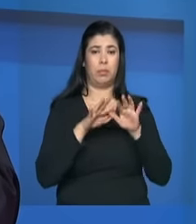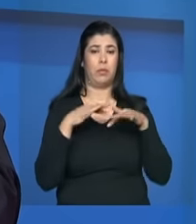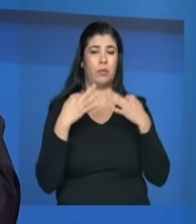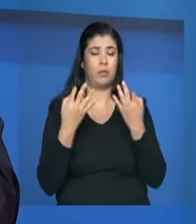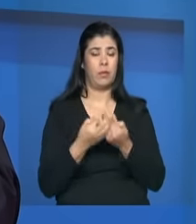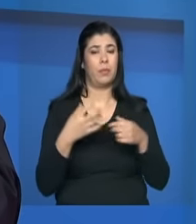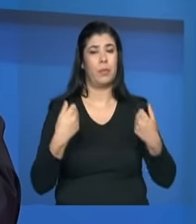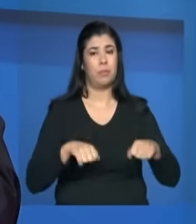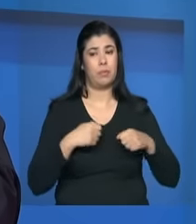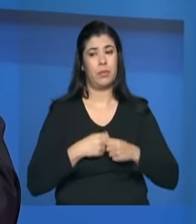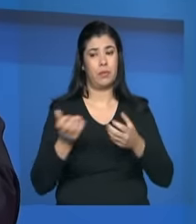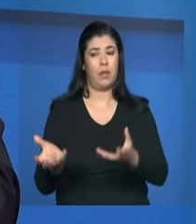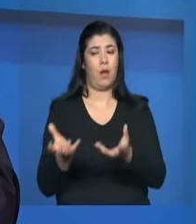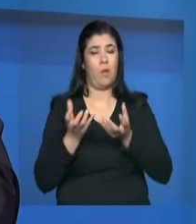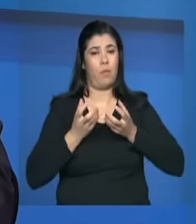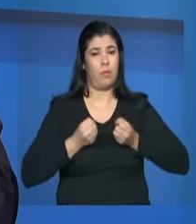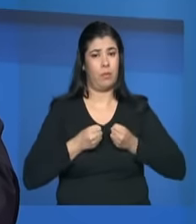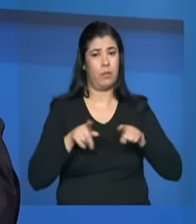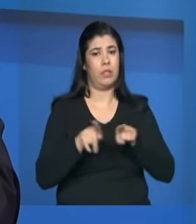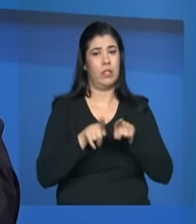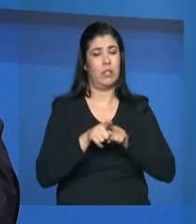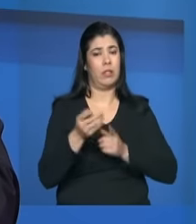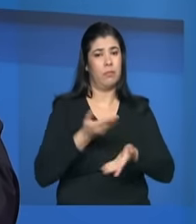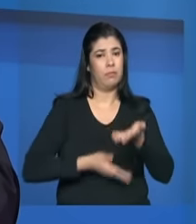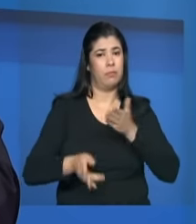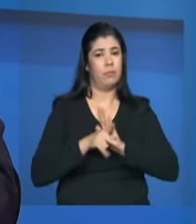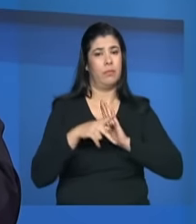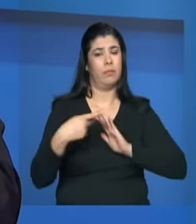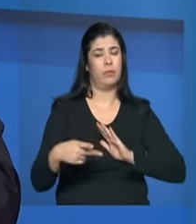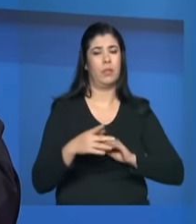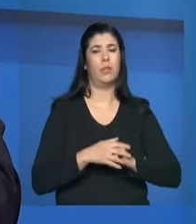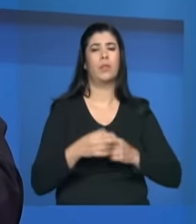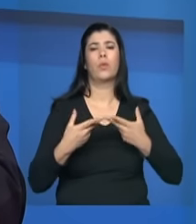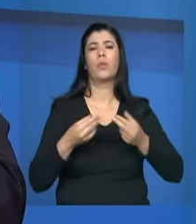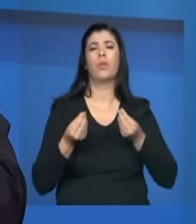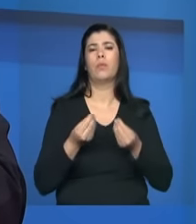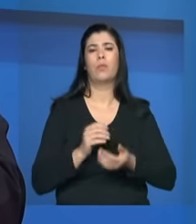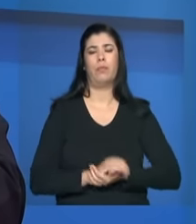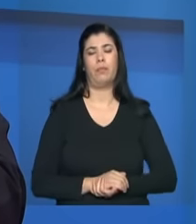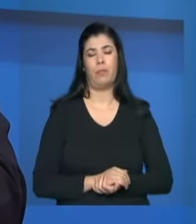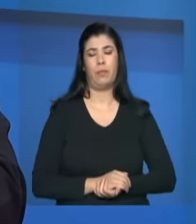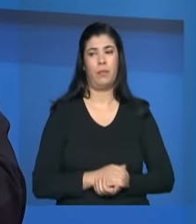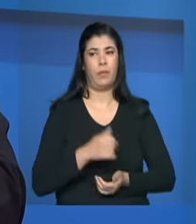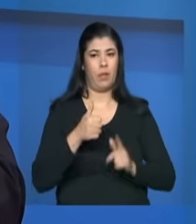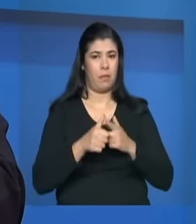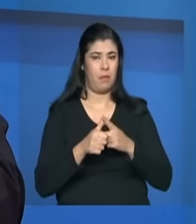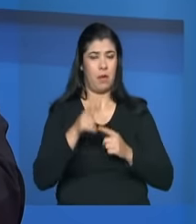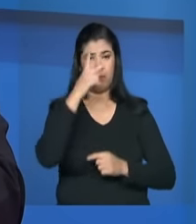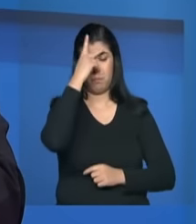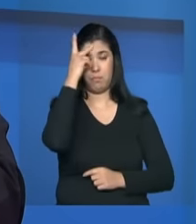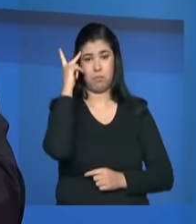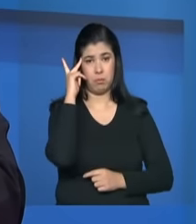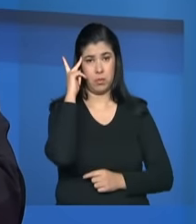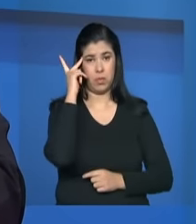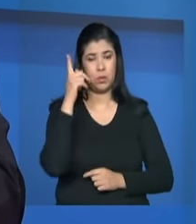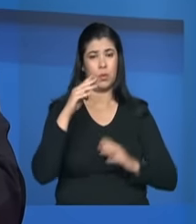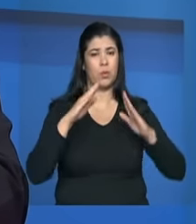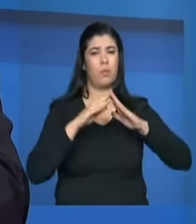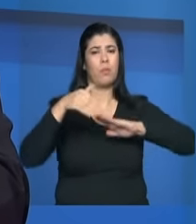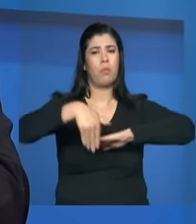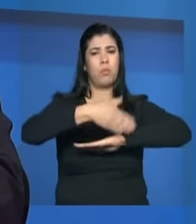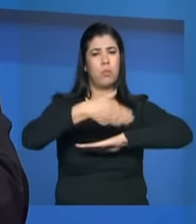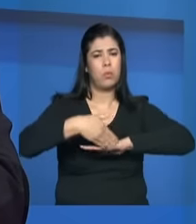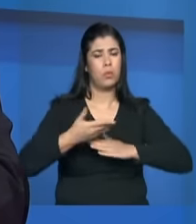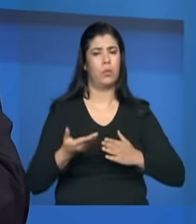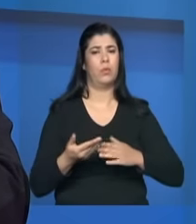colocar aqui quais são algumas previsões que a gente já consegue perceber as pessoas que estão em situação de rua que já foi mencionado as pessoas